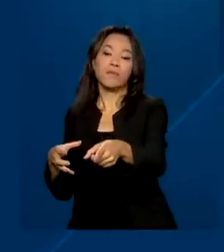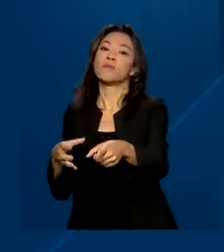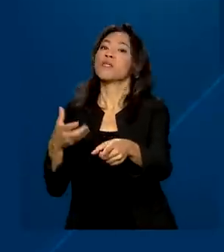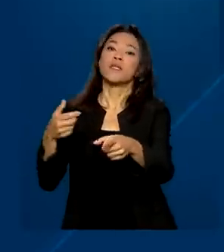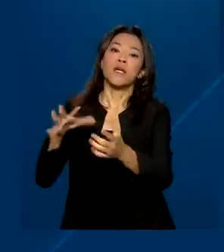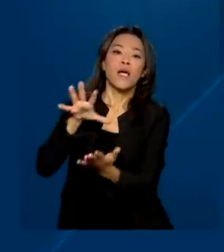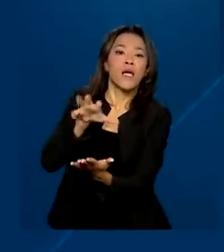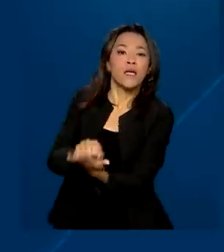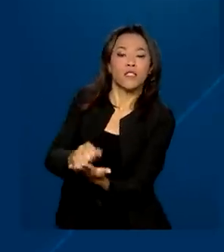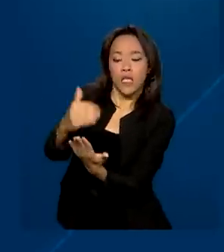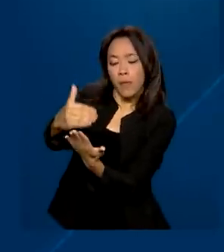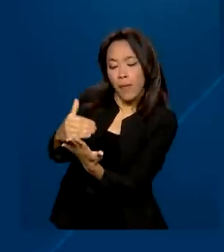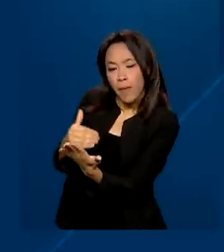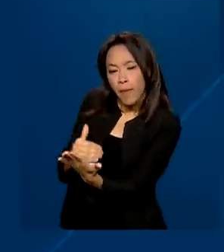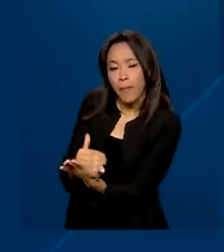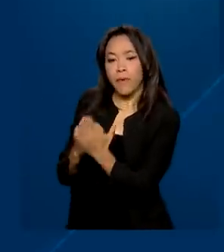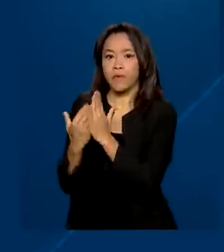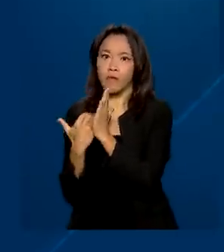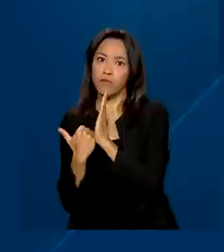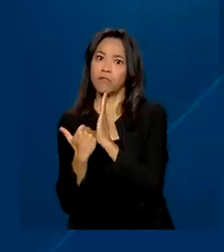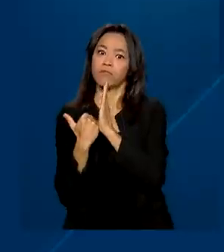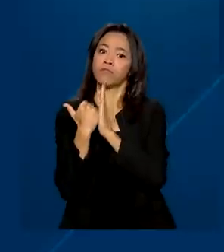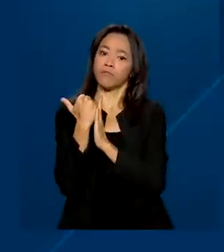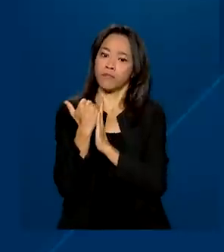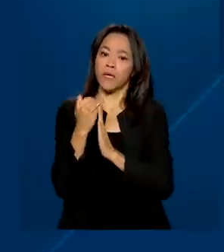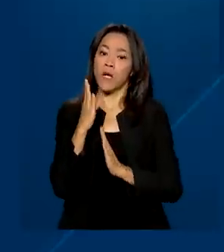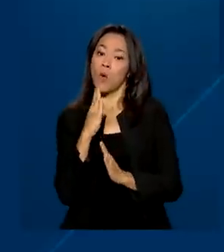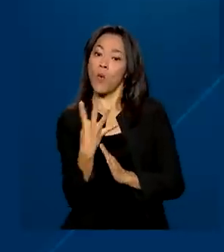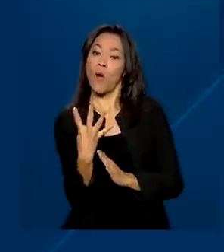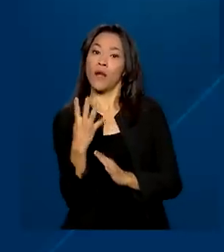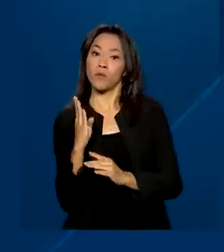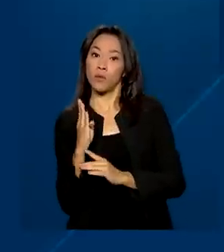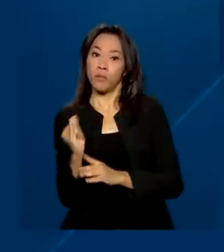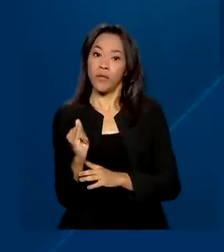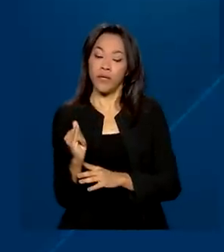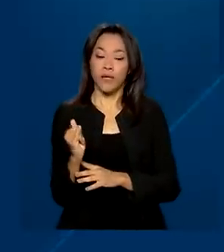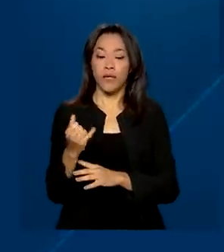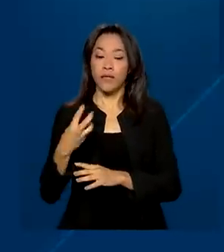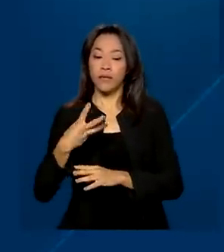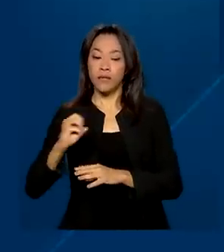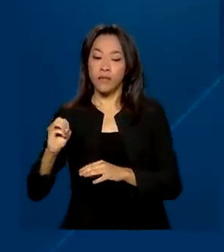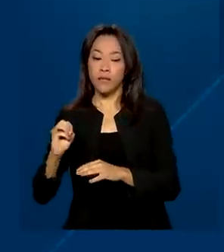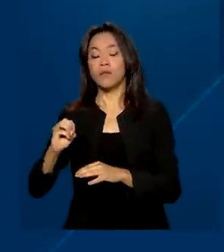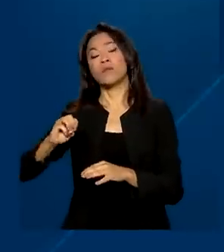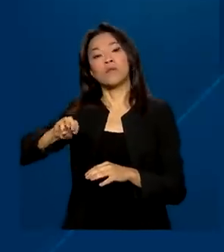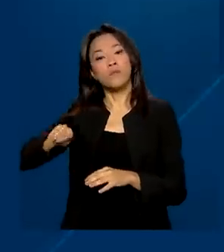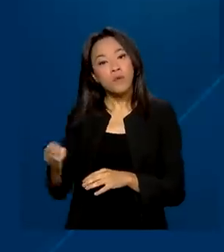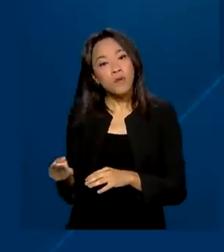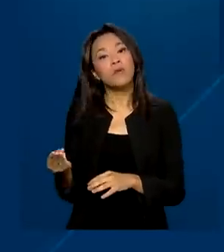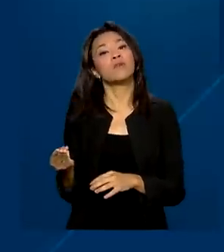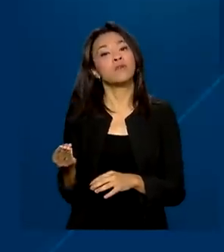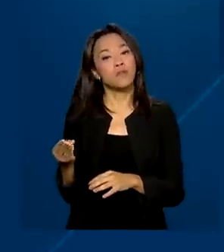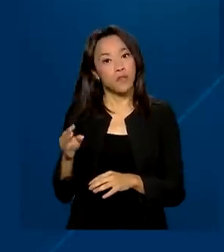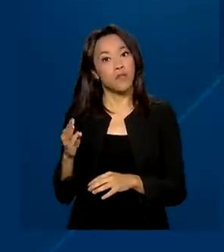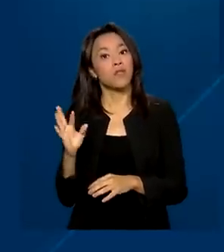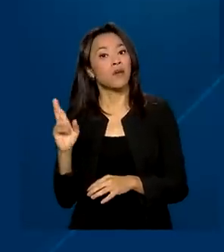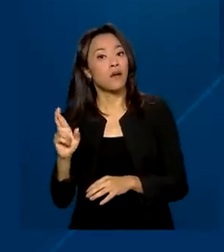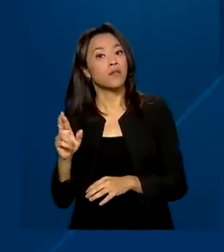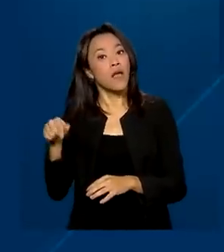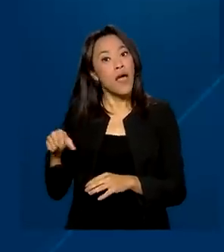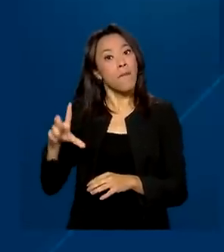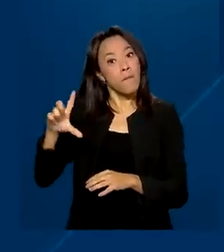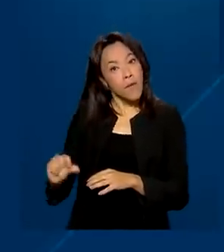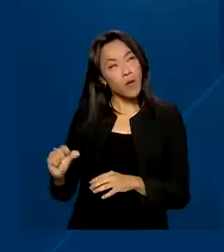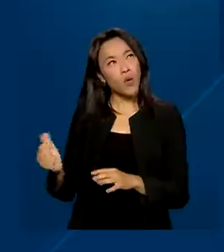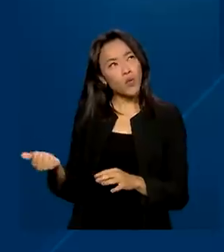registraram um superávit primário de 4 bilhões e 300 milhões de reais, resultado menor do